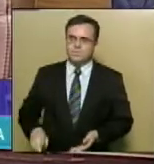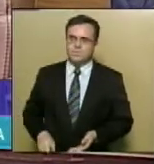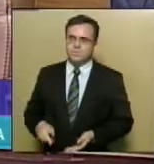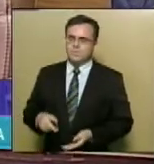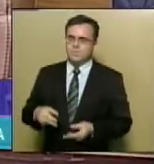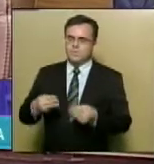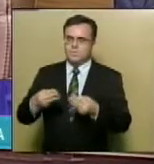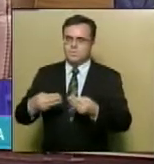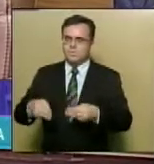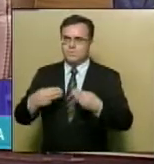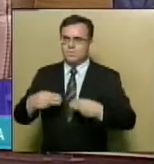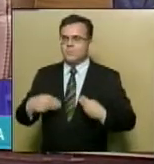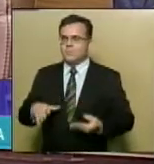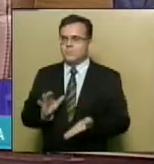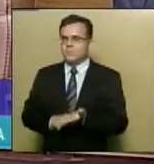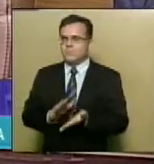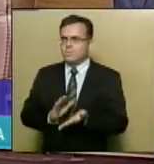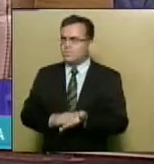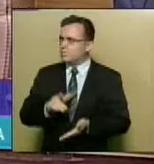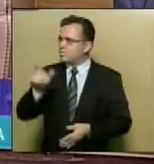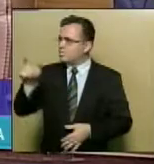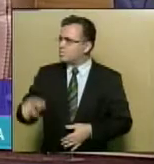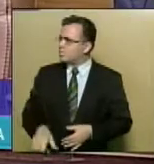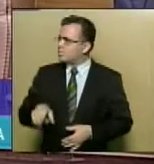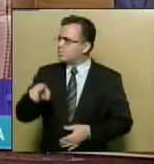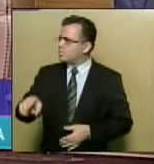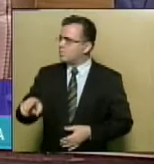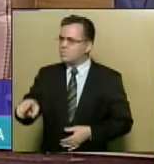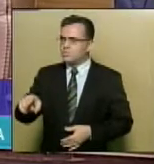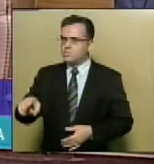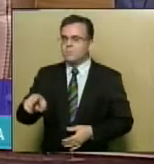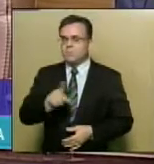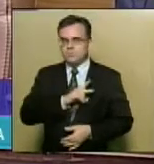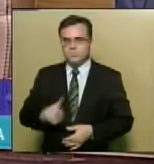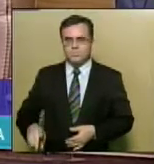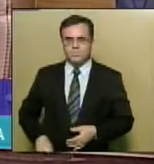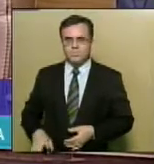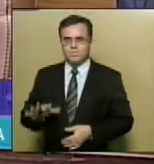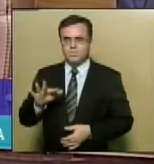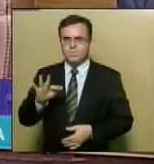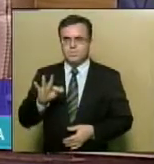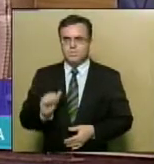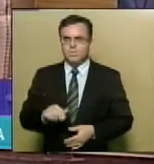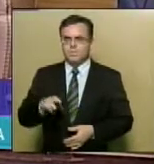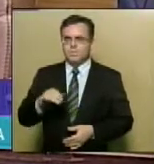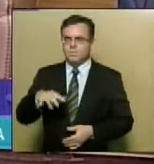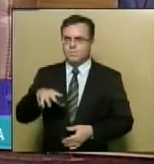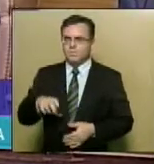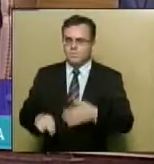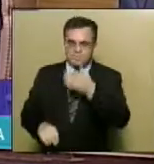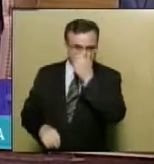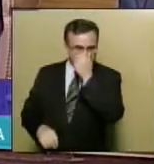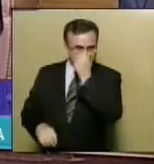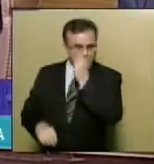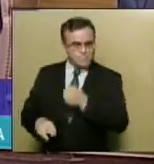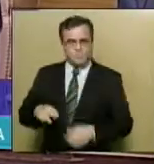de aplauso de vossa autoria do vereador Fabrício Moreira Menezes.